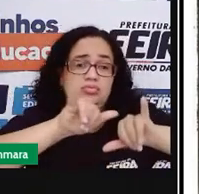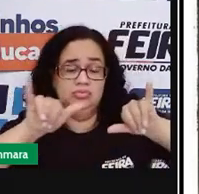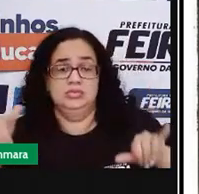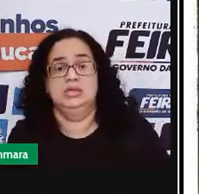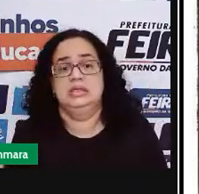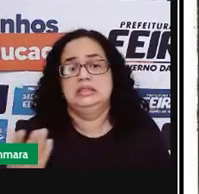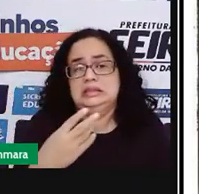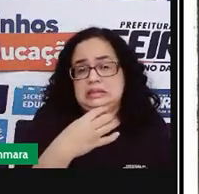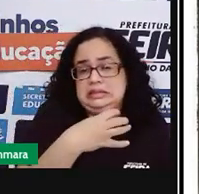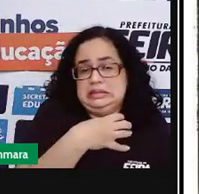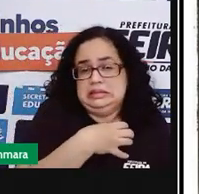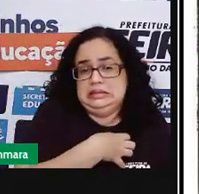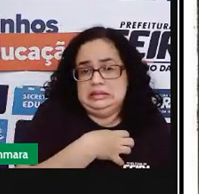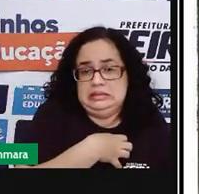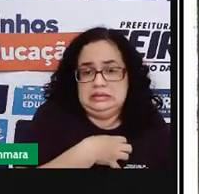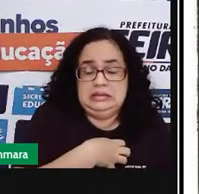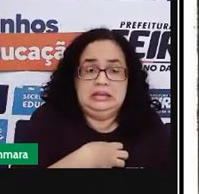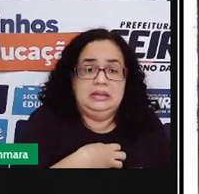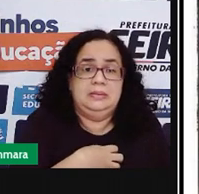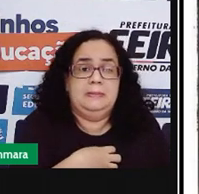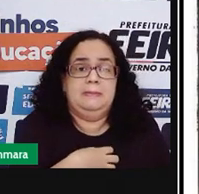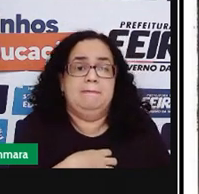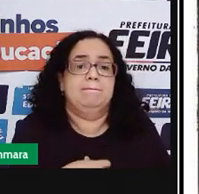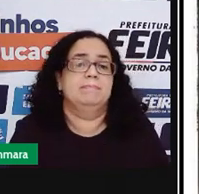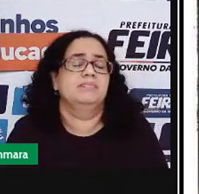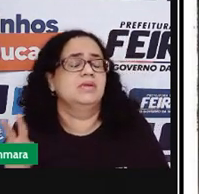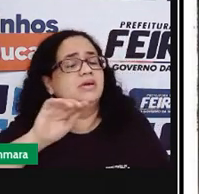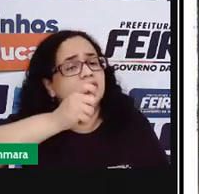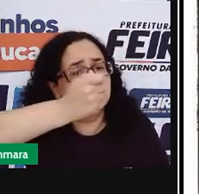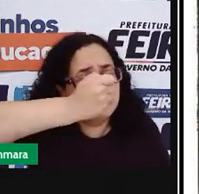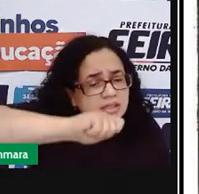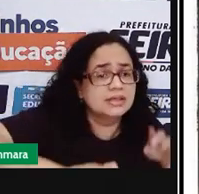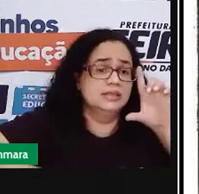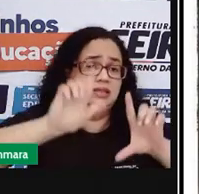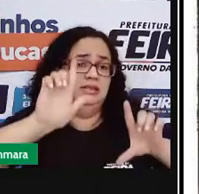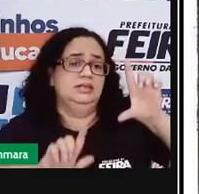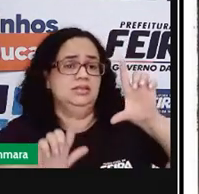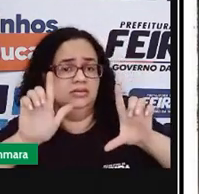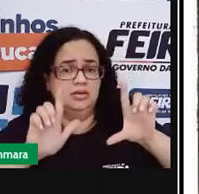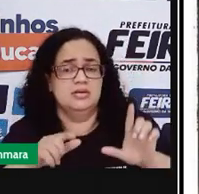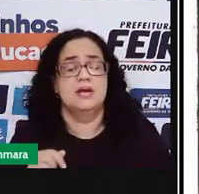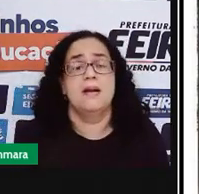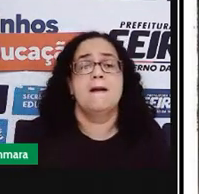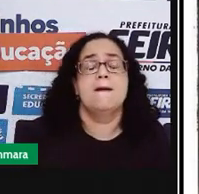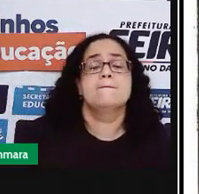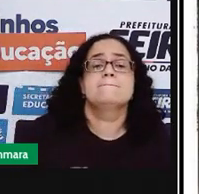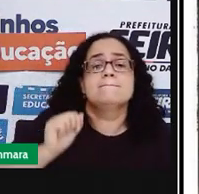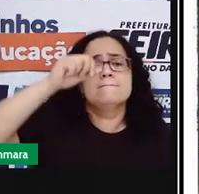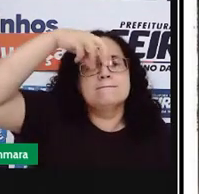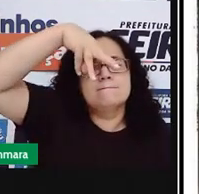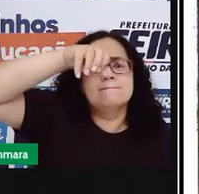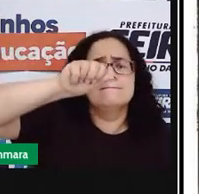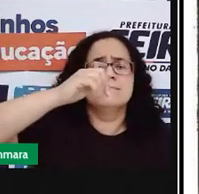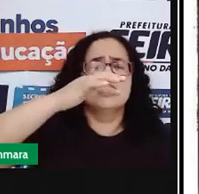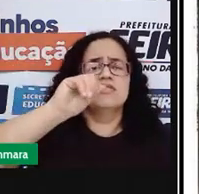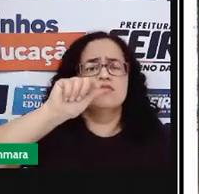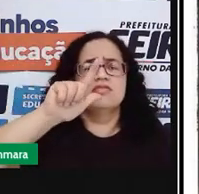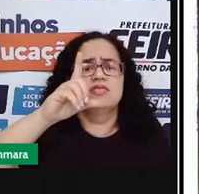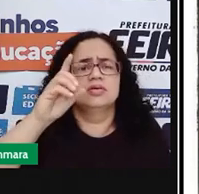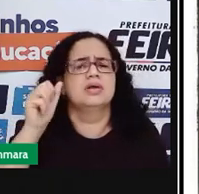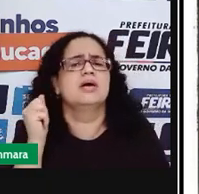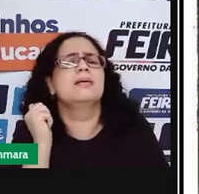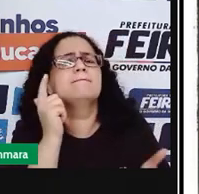incentivam, né, os anúncios que incentivam e desliga a TV. Mafalda faz uma pergunta. Você